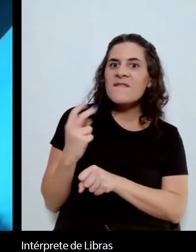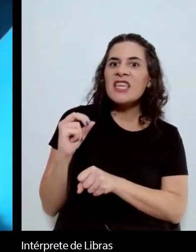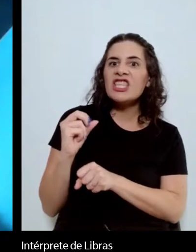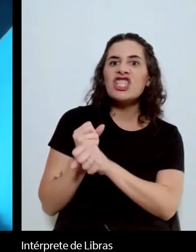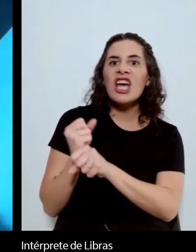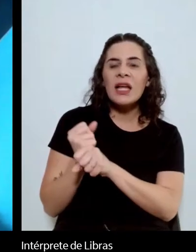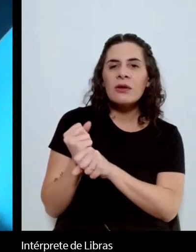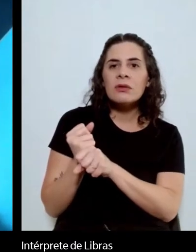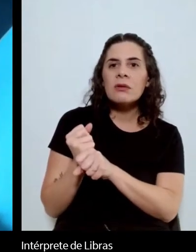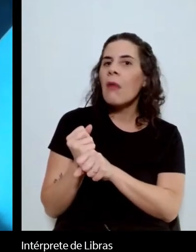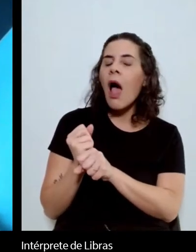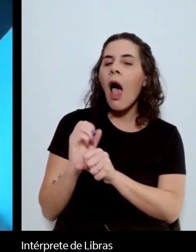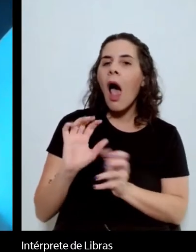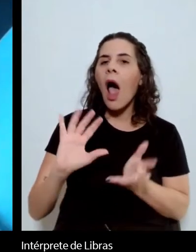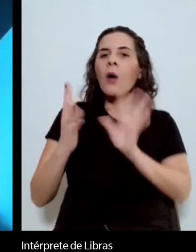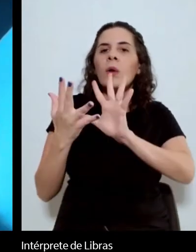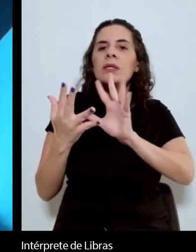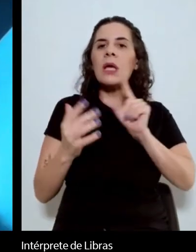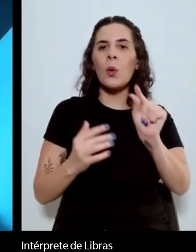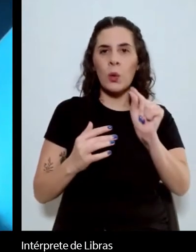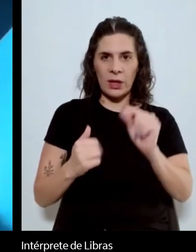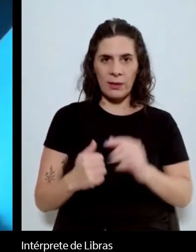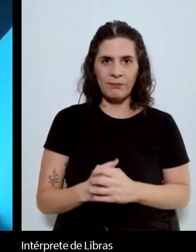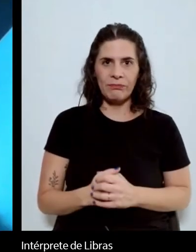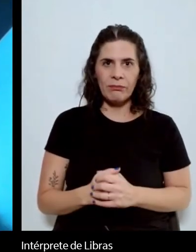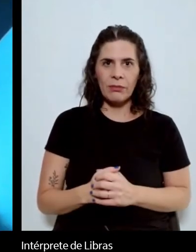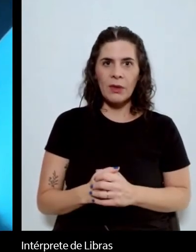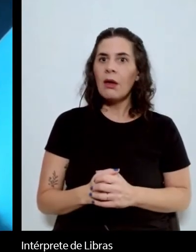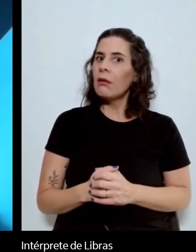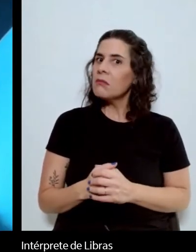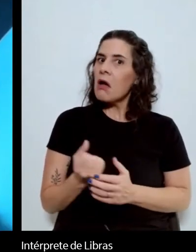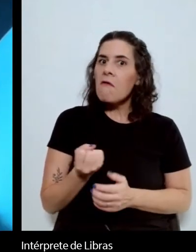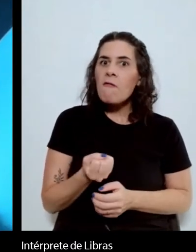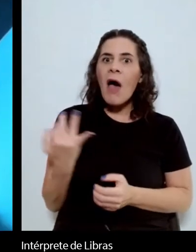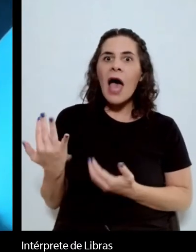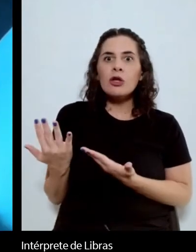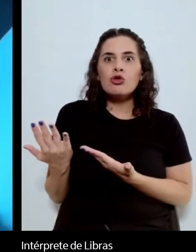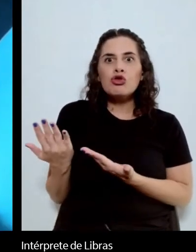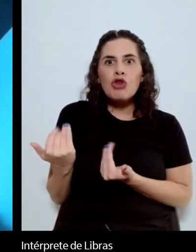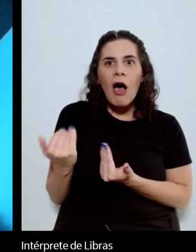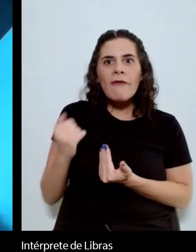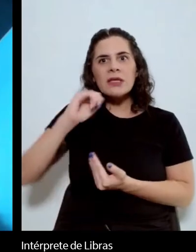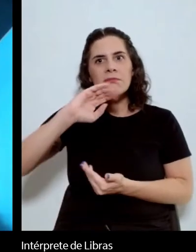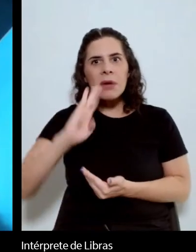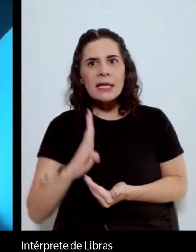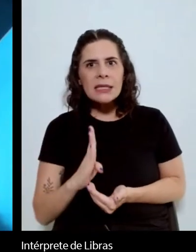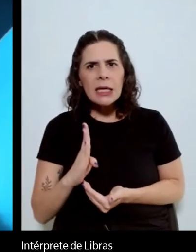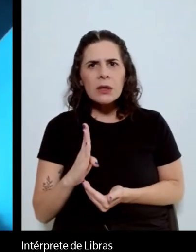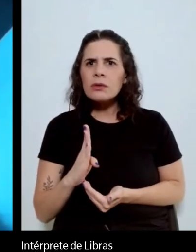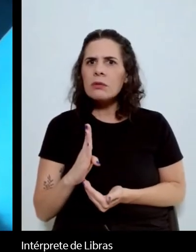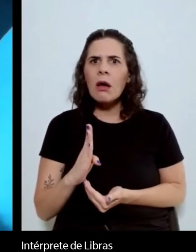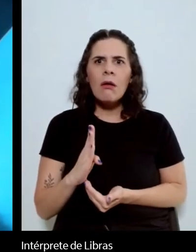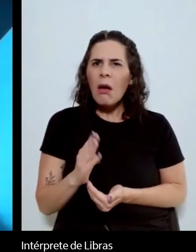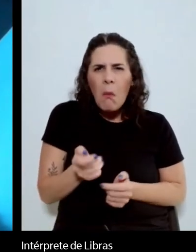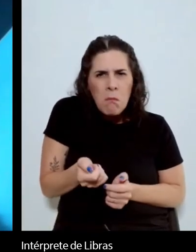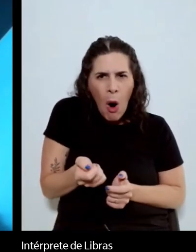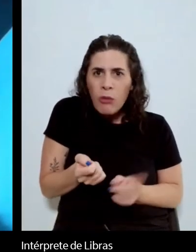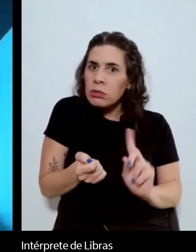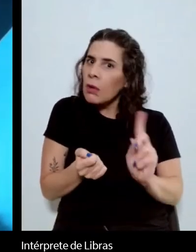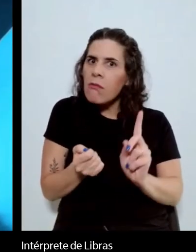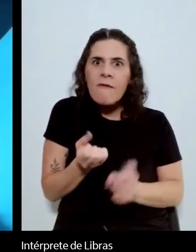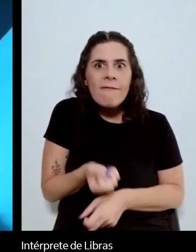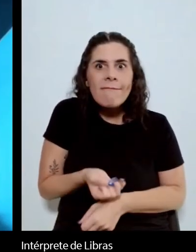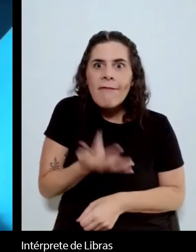muito interessante, um número não pequeno de jovens brasileiros e brasileiras que realizaram estudos no exterior ou